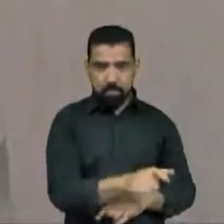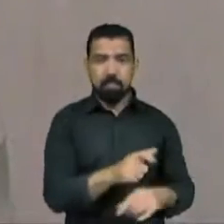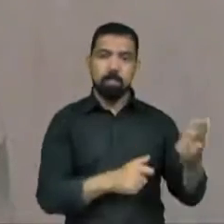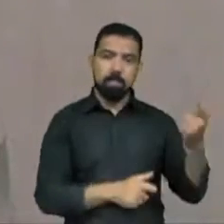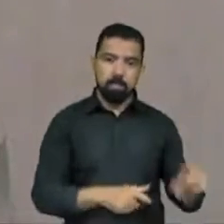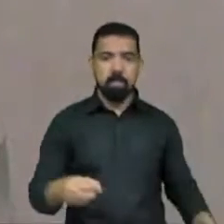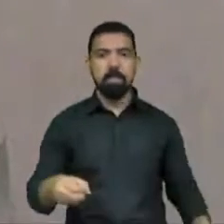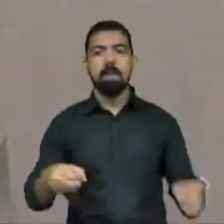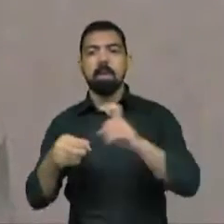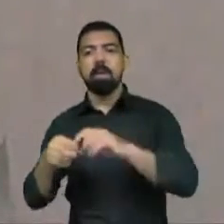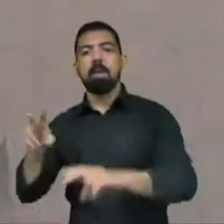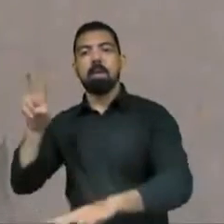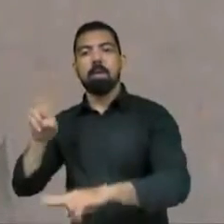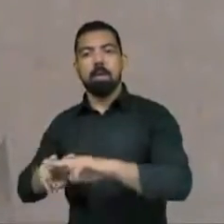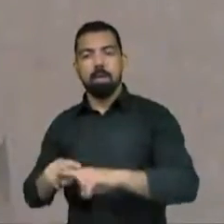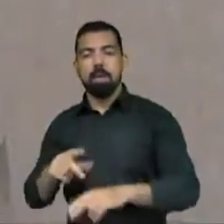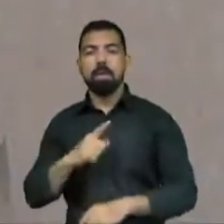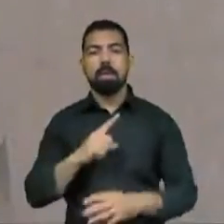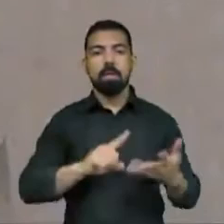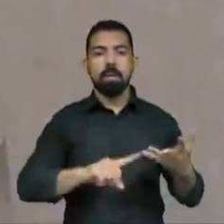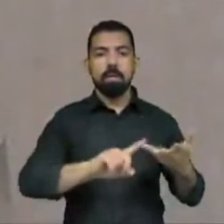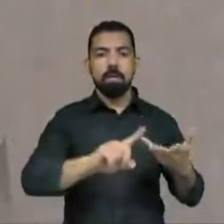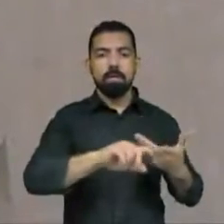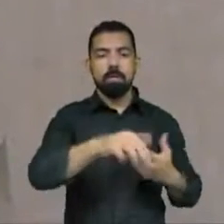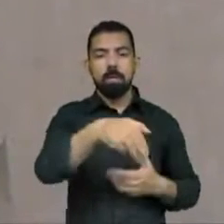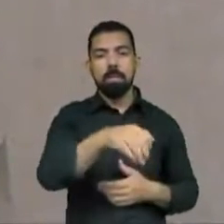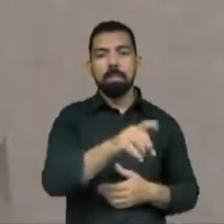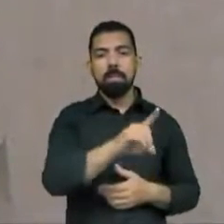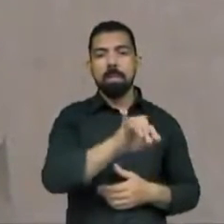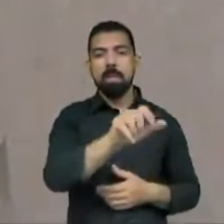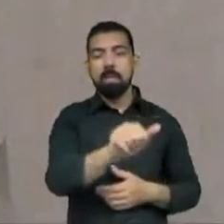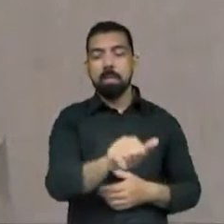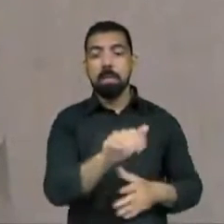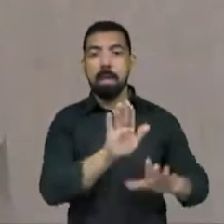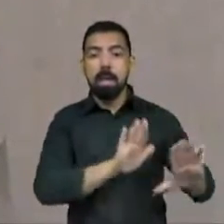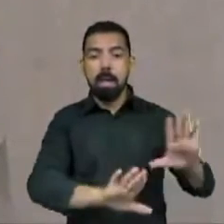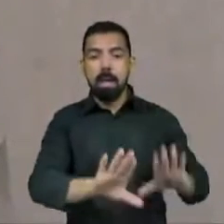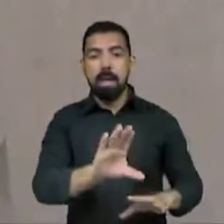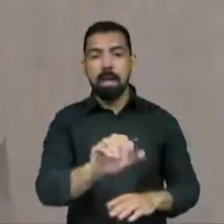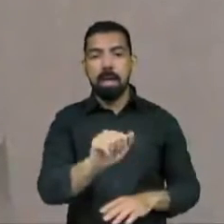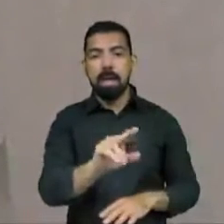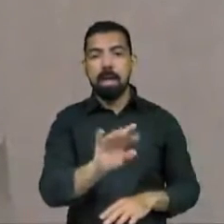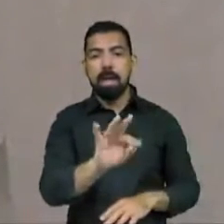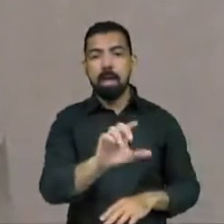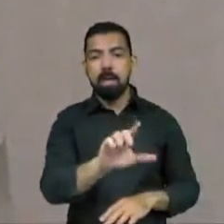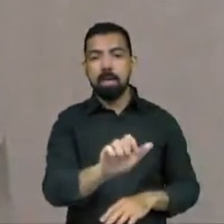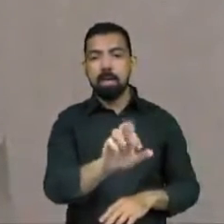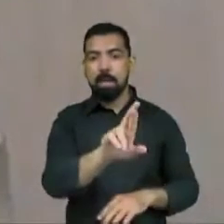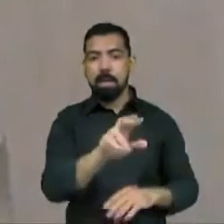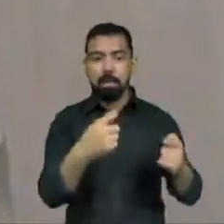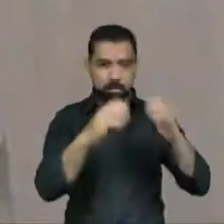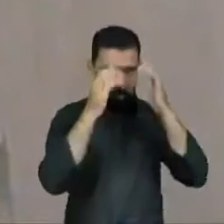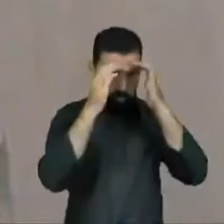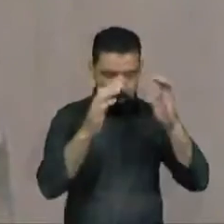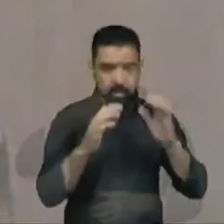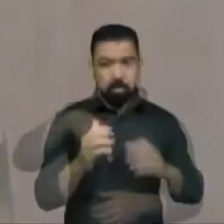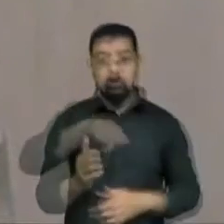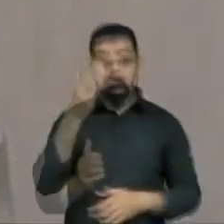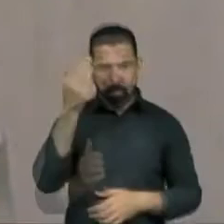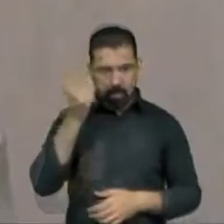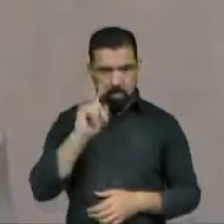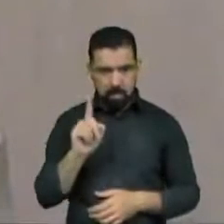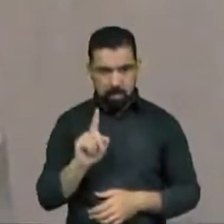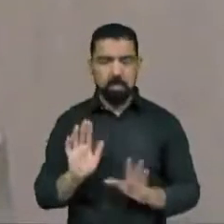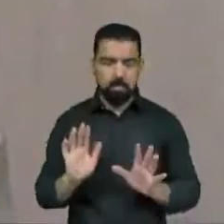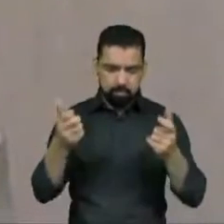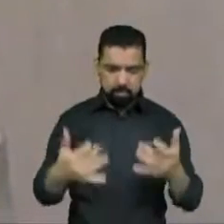impostas medidas cautelares. Medidas que, portanto, ele tem que cumprir para estar fora da prisão. E ele descumpriu essas medidas.